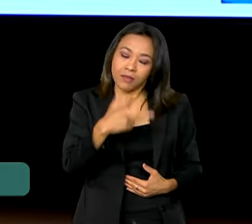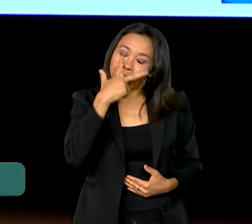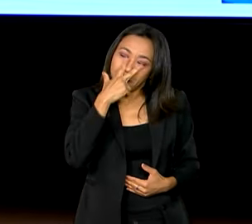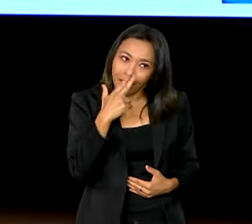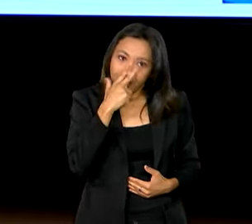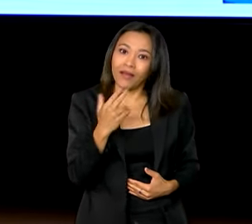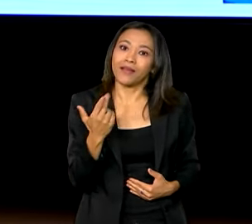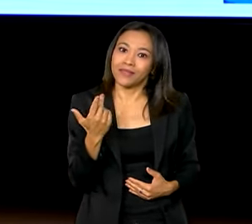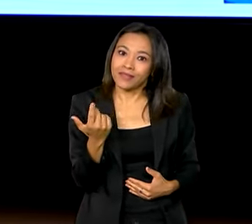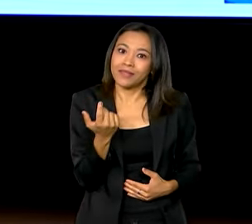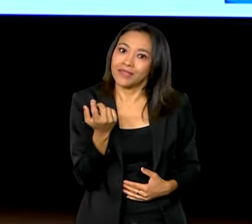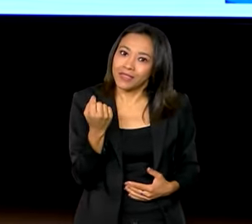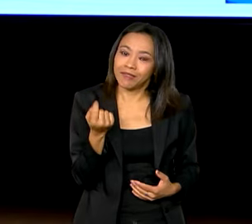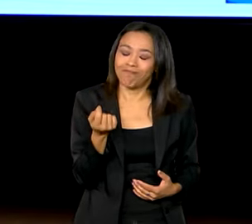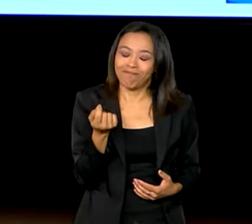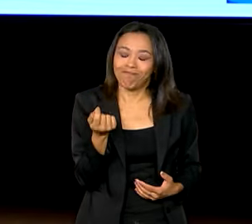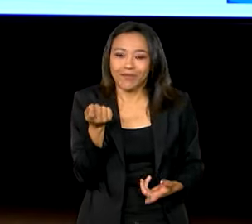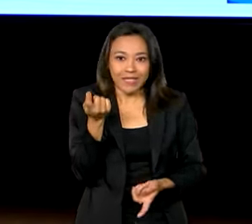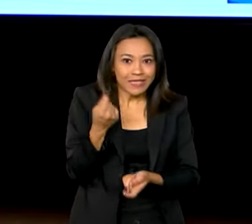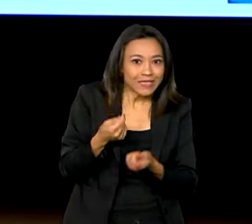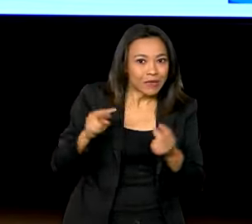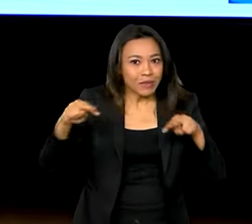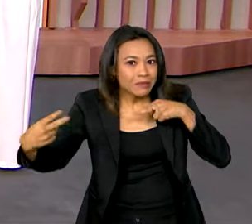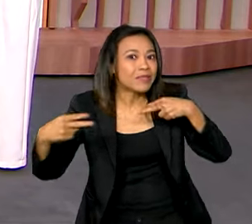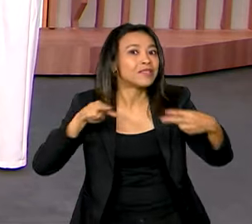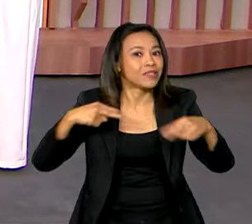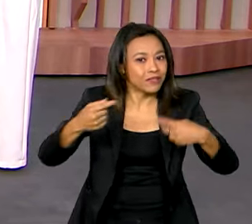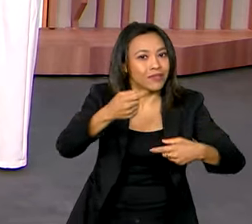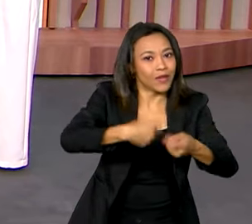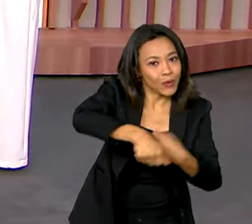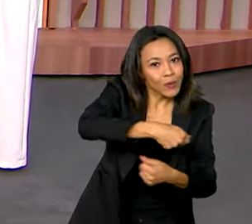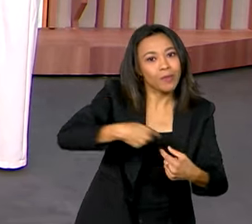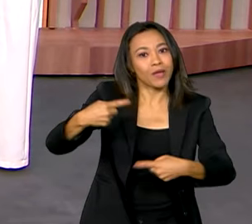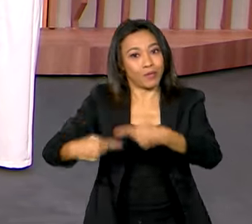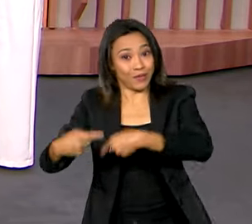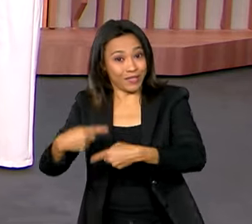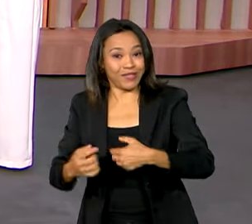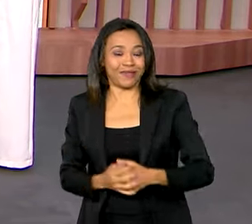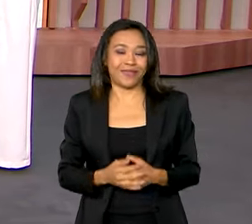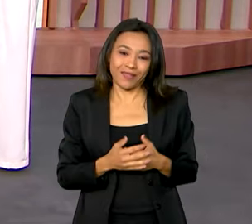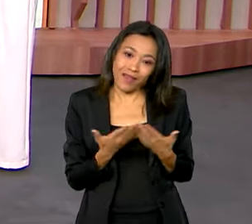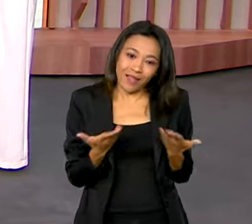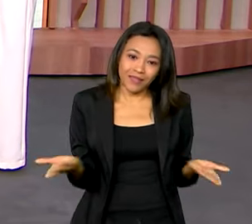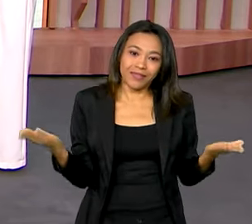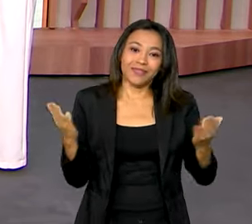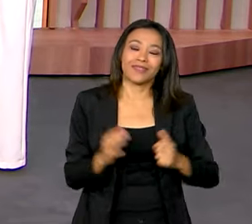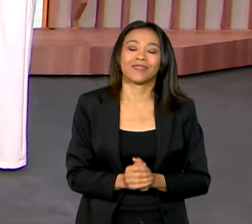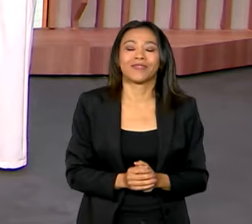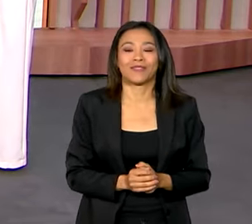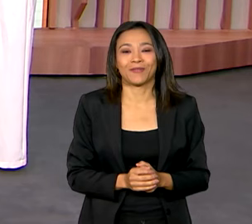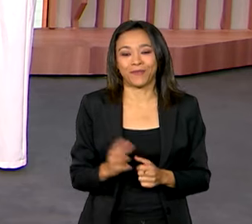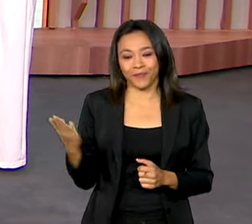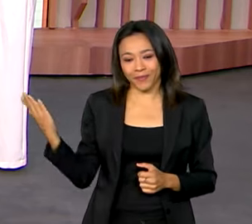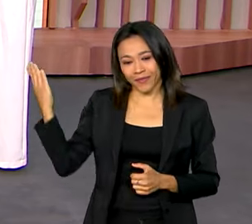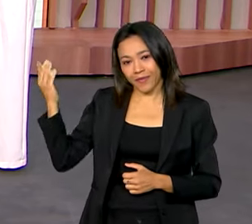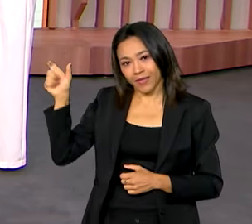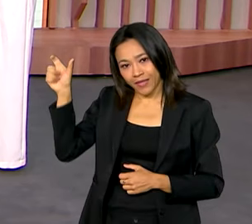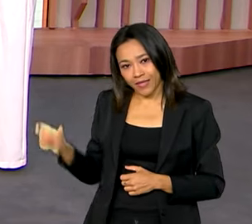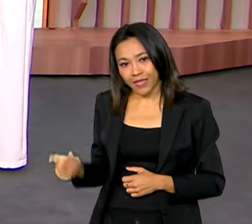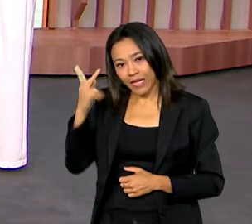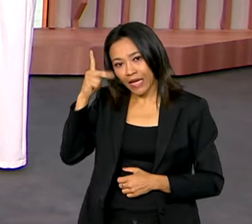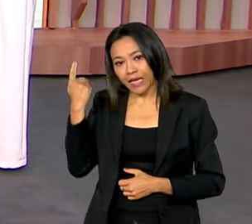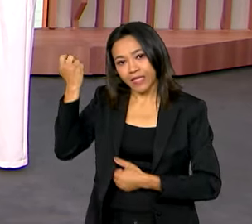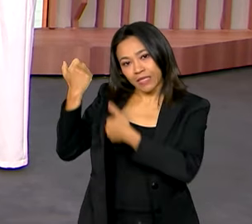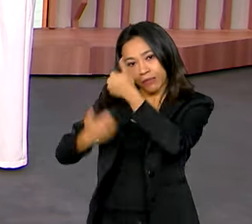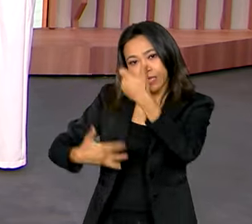promissor do ponto de vista econômico e do ponto de vista político. Então, isso, gente. A gente aqui com a Karine Mello no estúdio, trazendo as informações